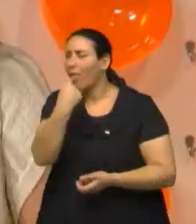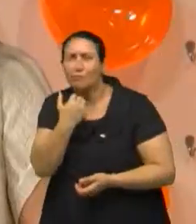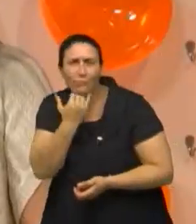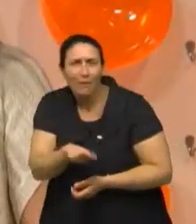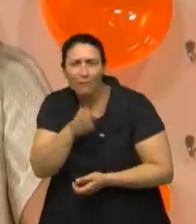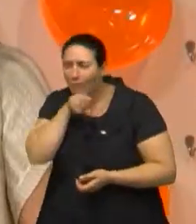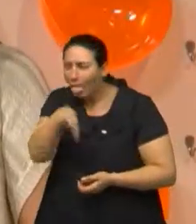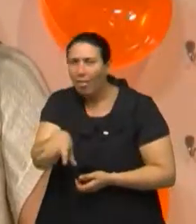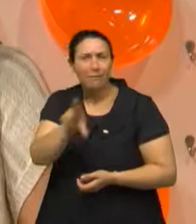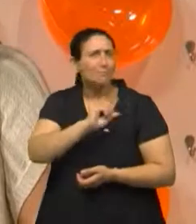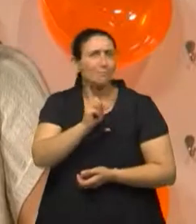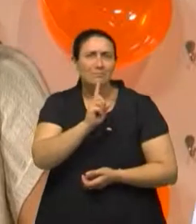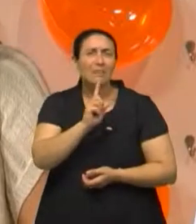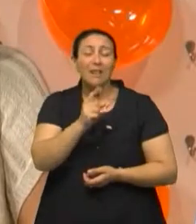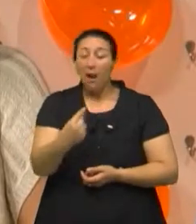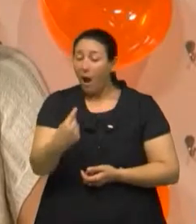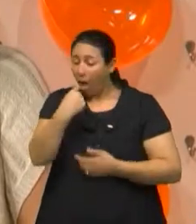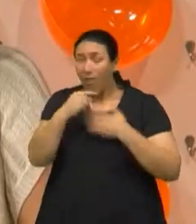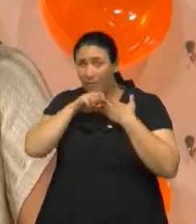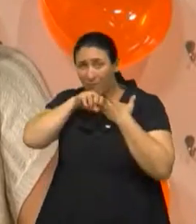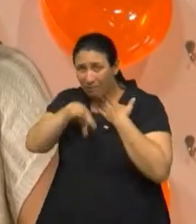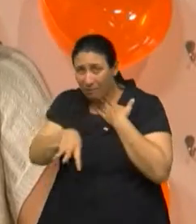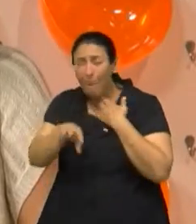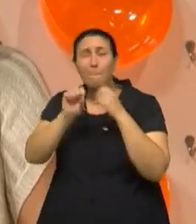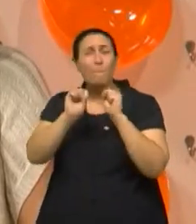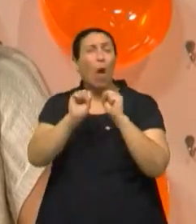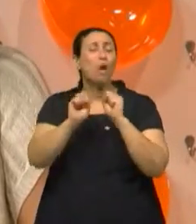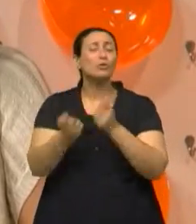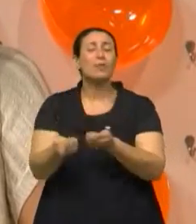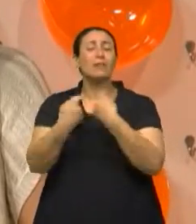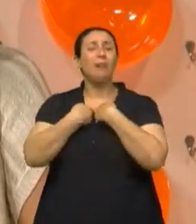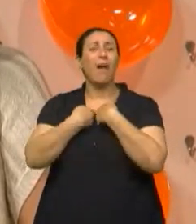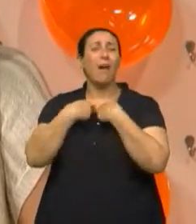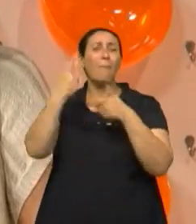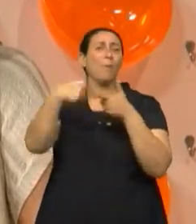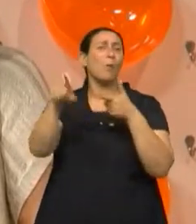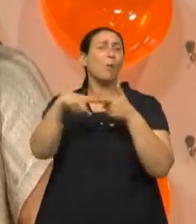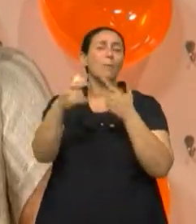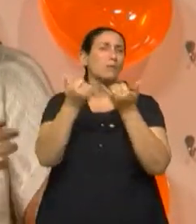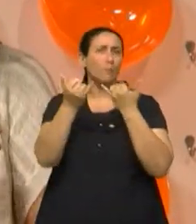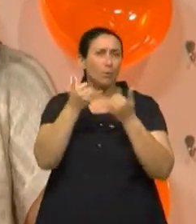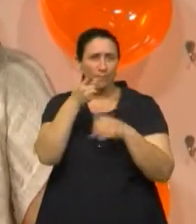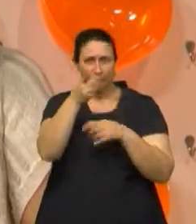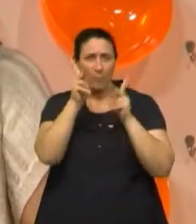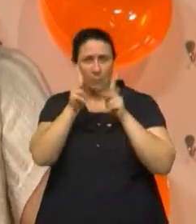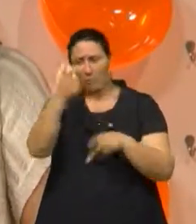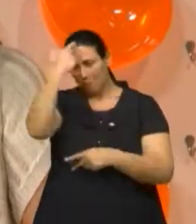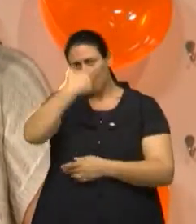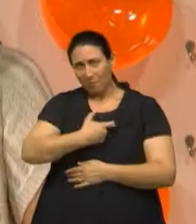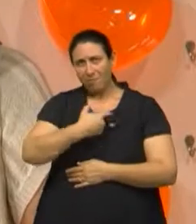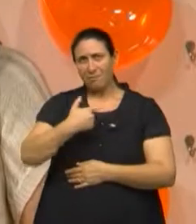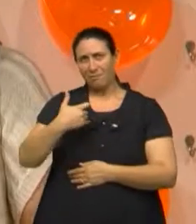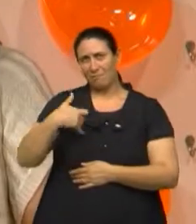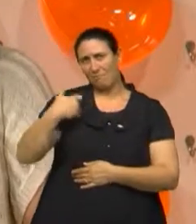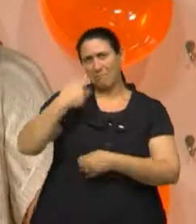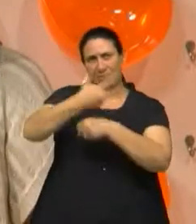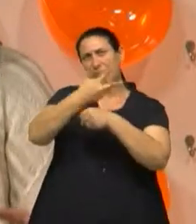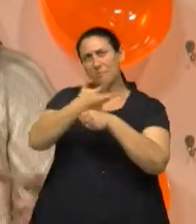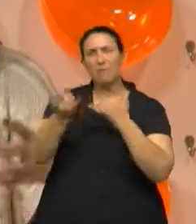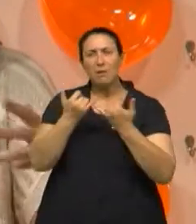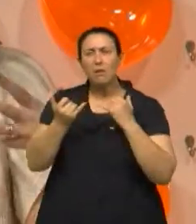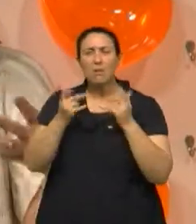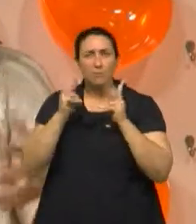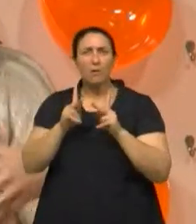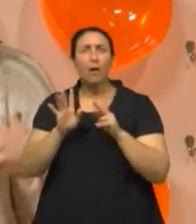o vômito provocado, ele pode ter efeitos danosos, porque, por exemplo, se é uma pessoa idosa, vomita, como ela